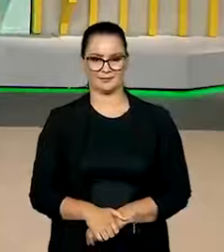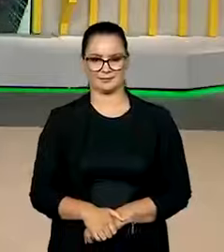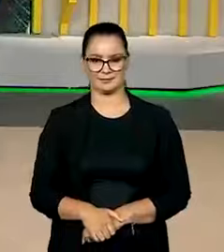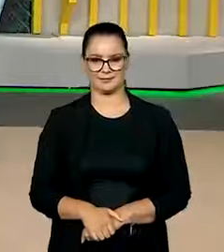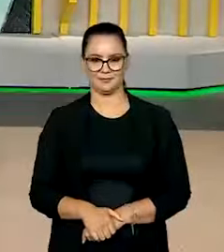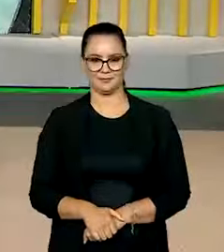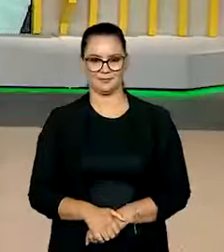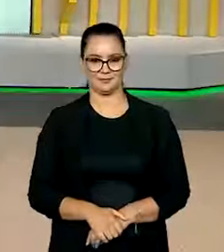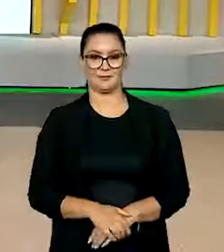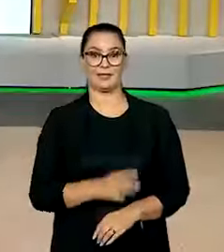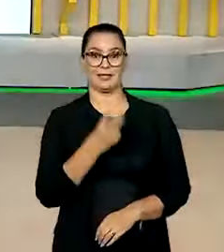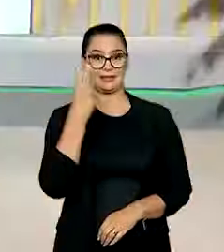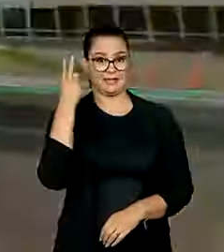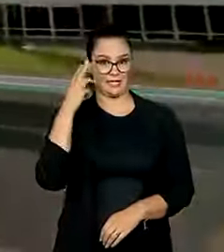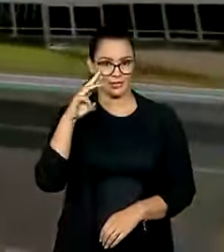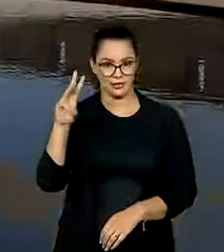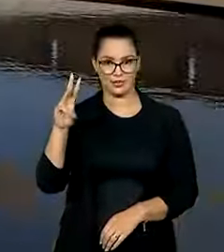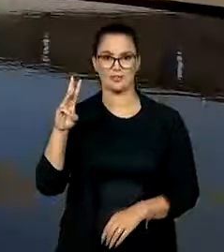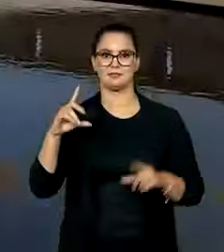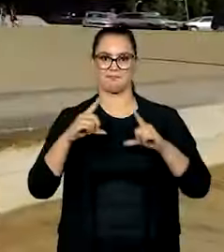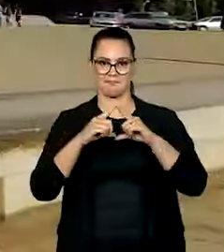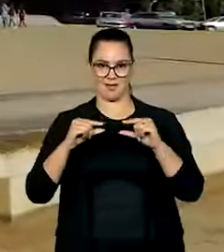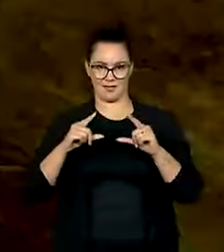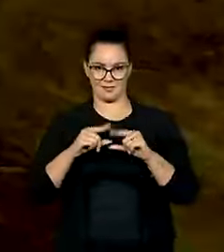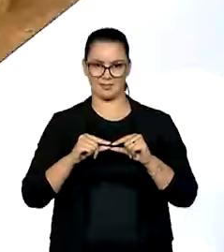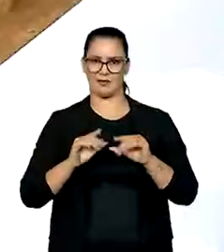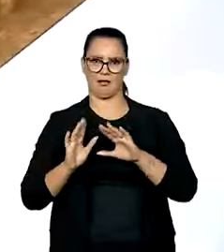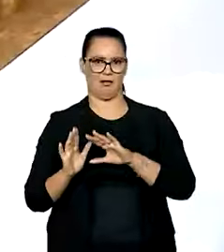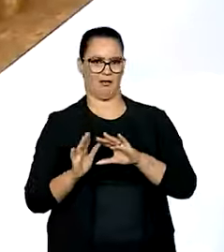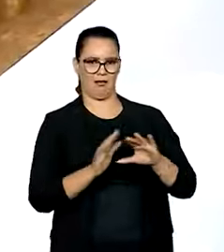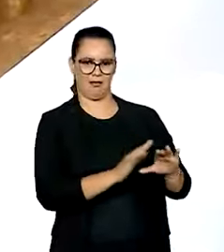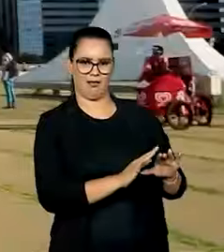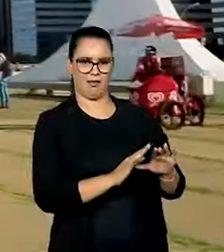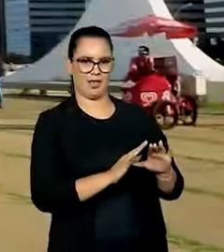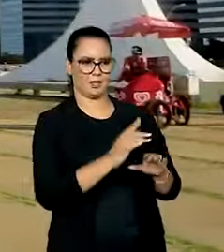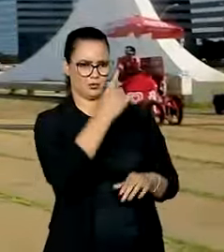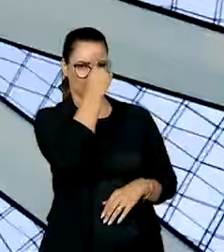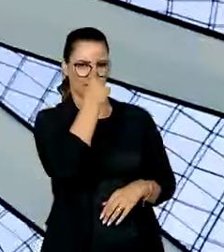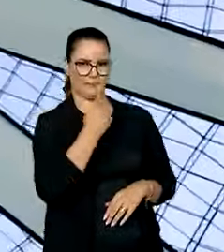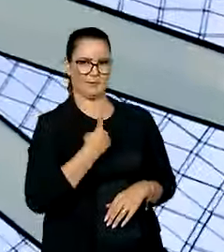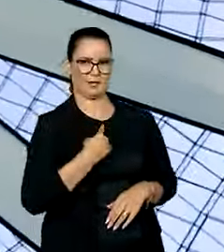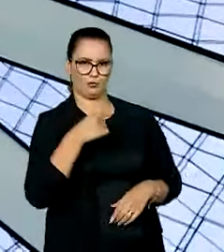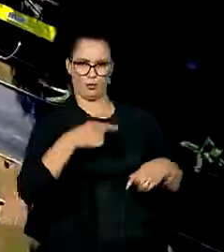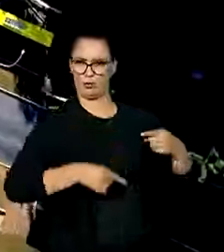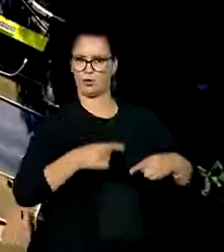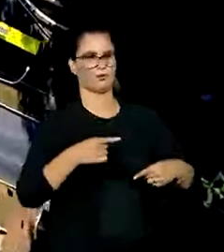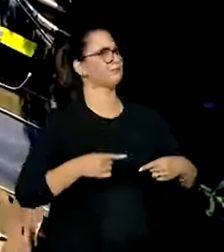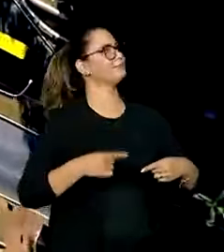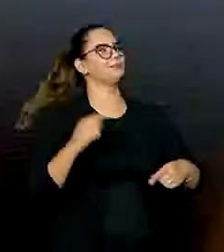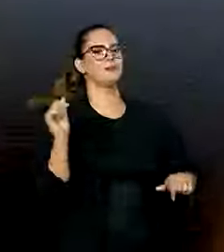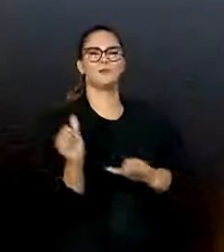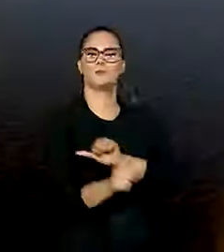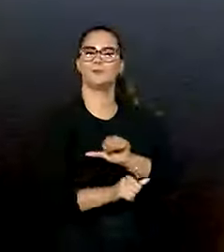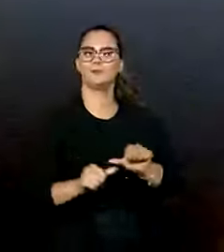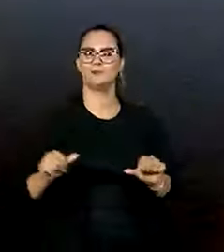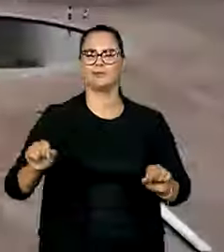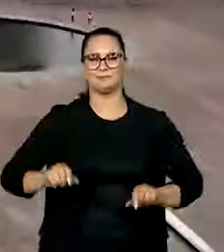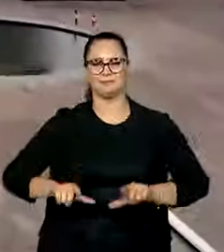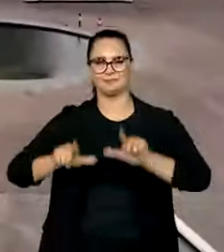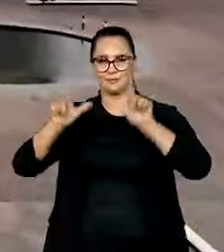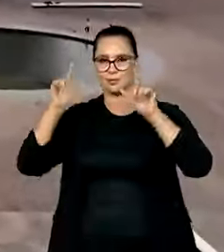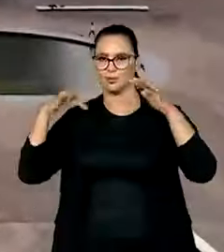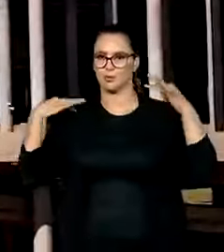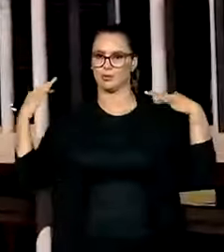Durante três dias, a capital do país deixa de lado a roupagem política para se transformar na vitrine do